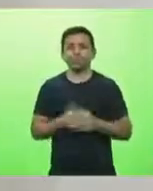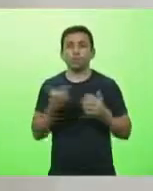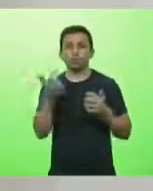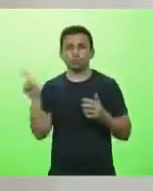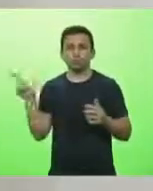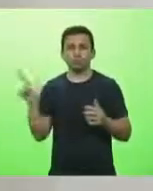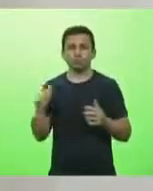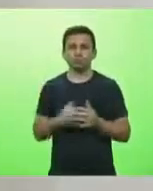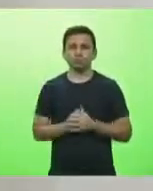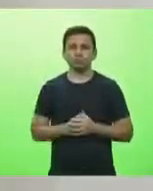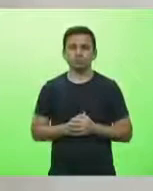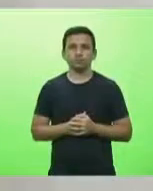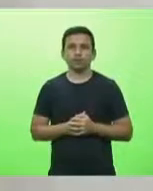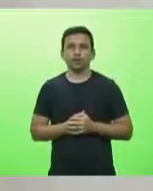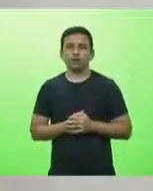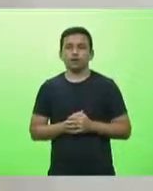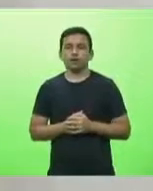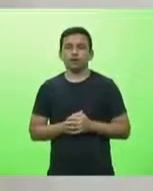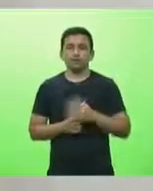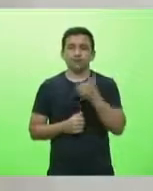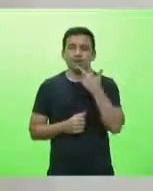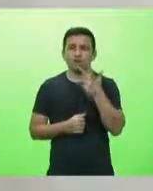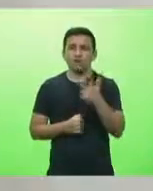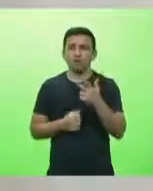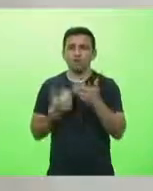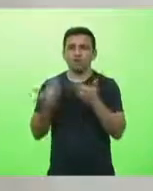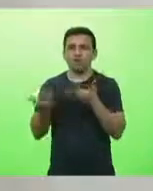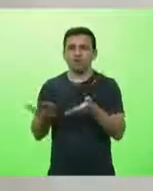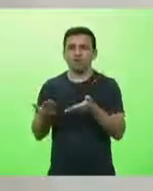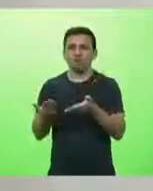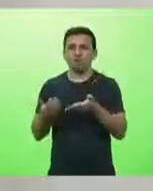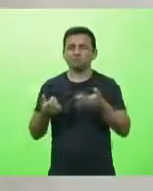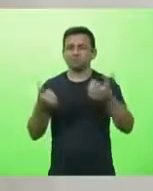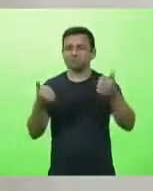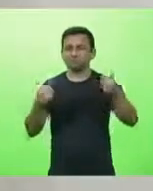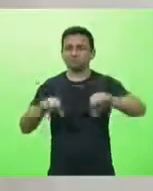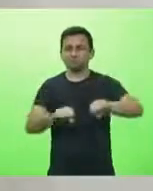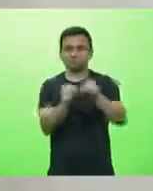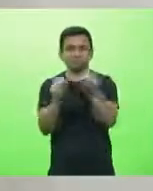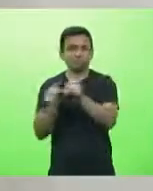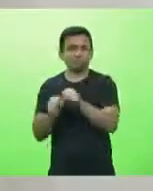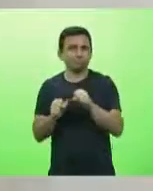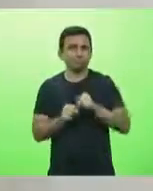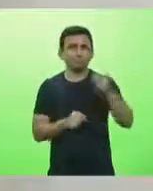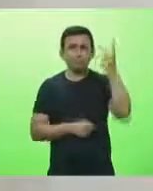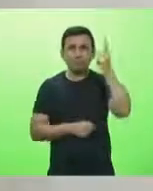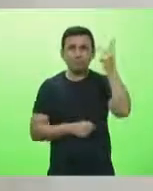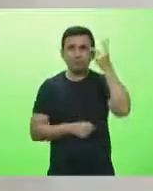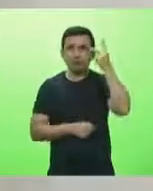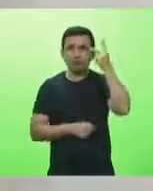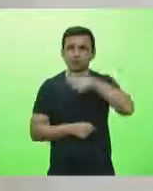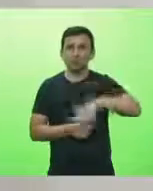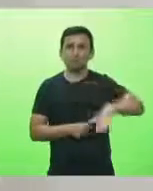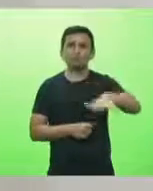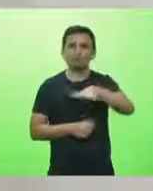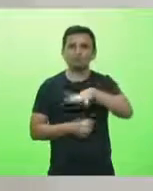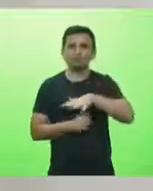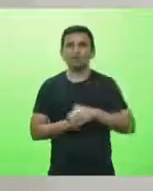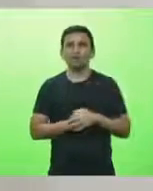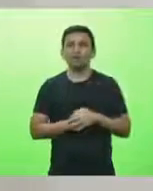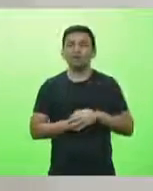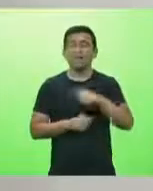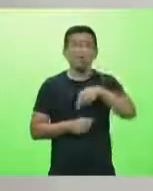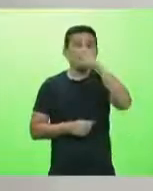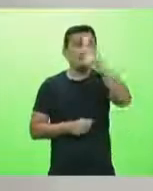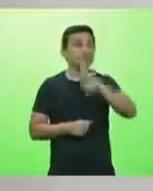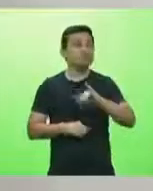quase um Ford por semana, diz a Brasel sobre falência dos restaurantes em São Paulo. Essas são notícias do que tem acontecido no Brasil todo,